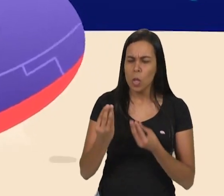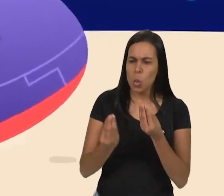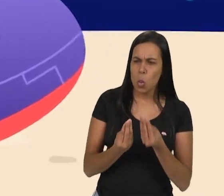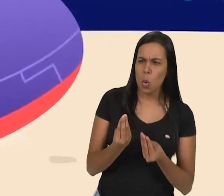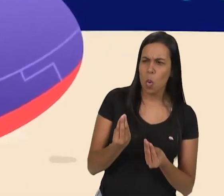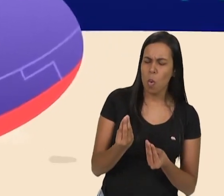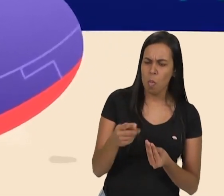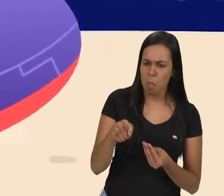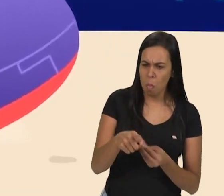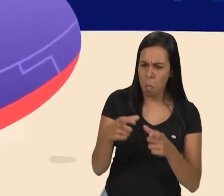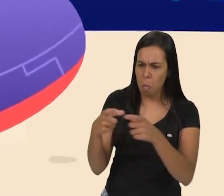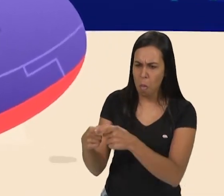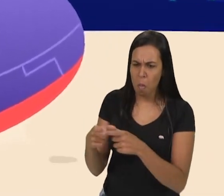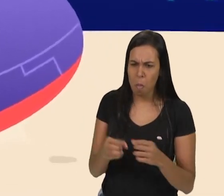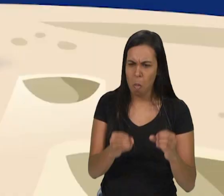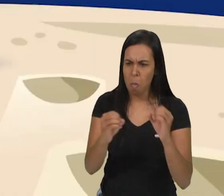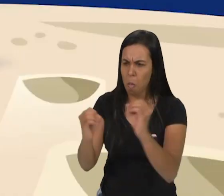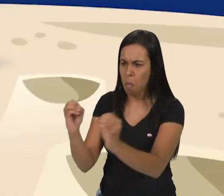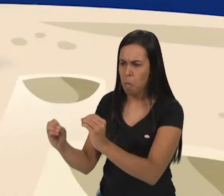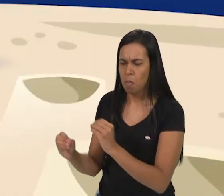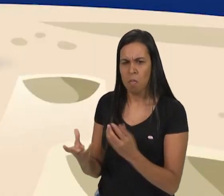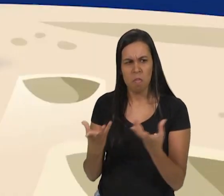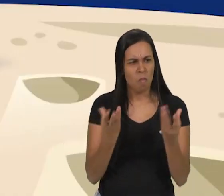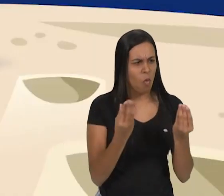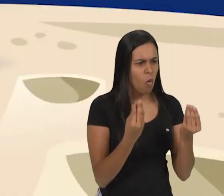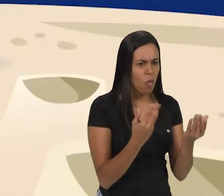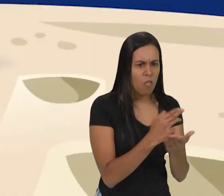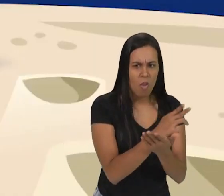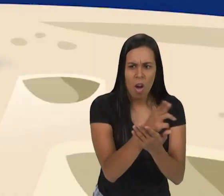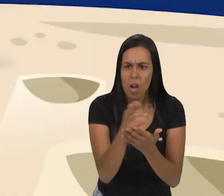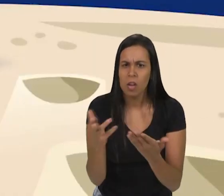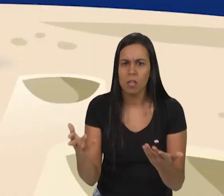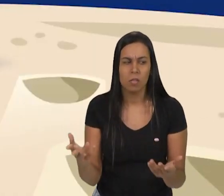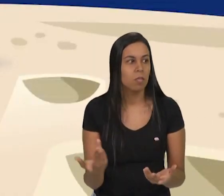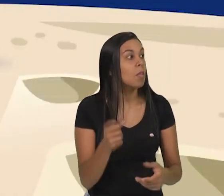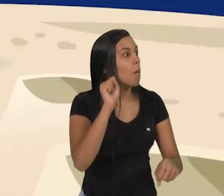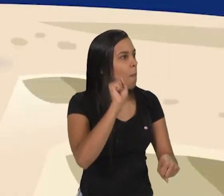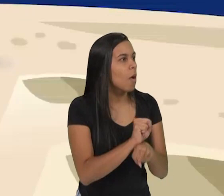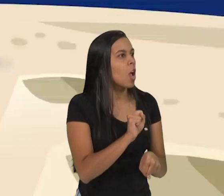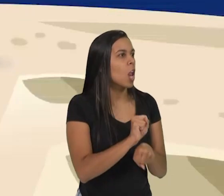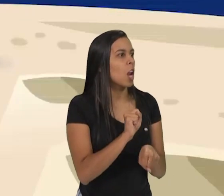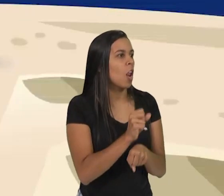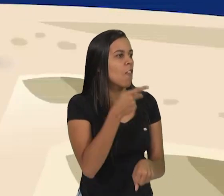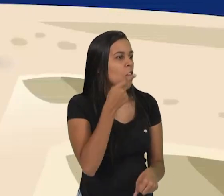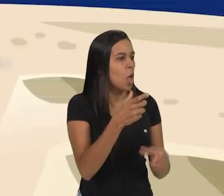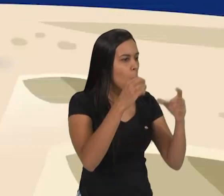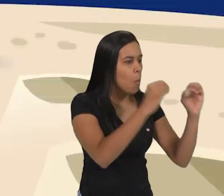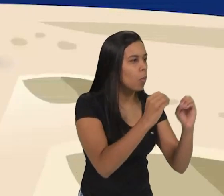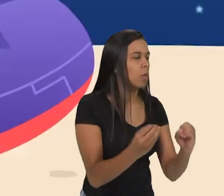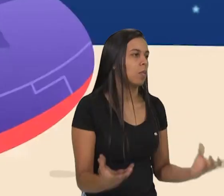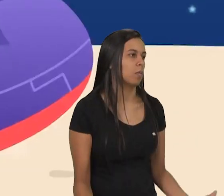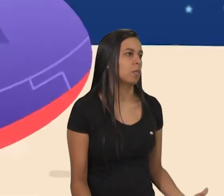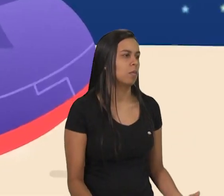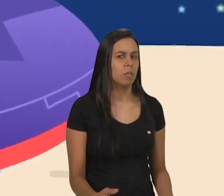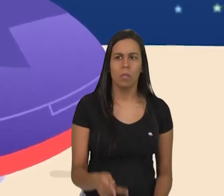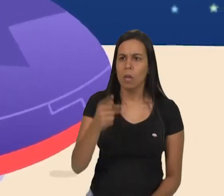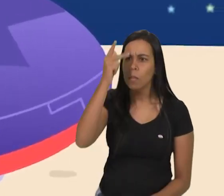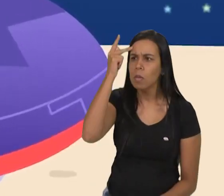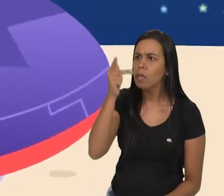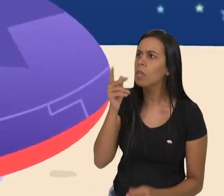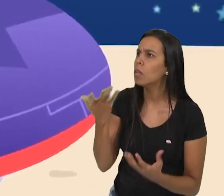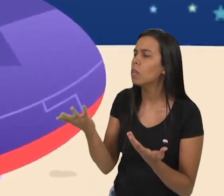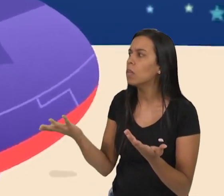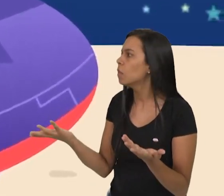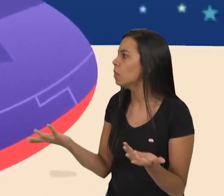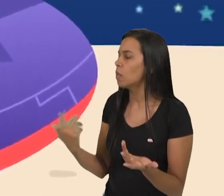Como esses buracos vieram parar aqui? São tantos! Será que dá pra parar de chamar a gente de buraco? Quem tá